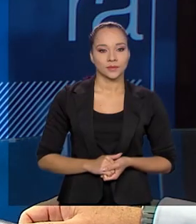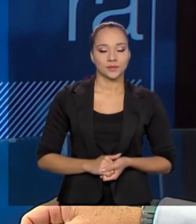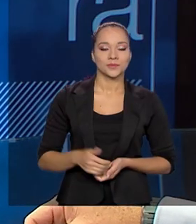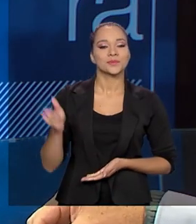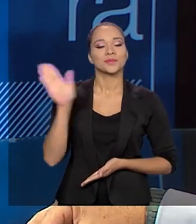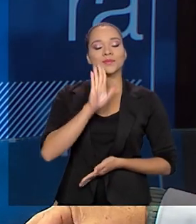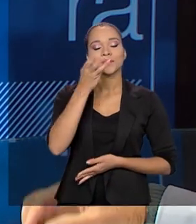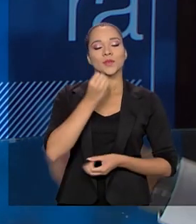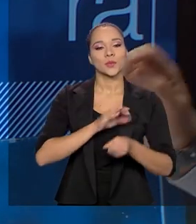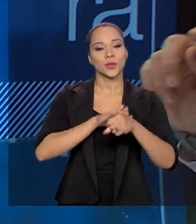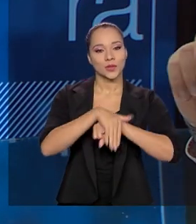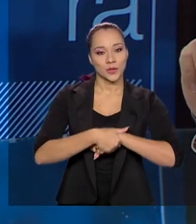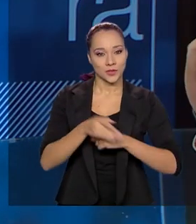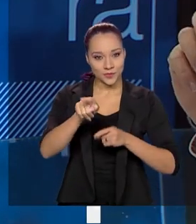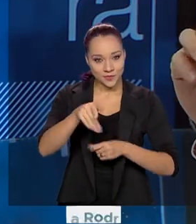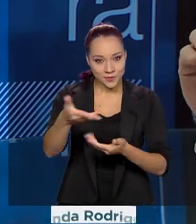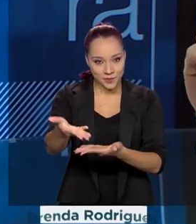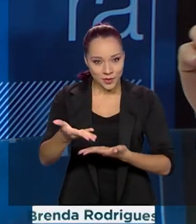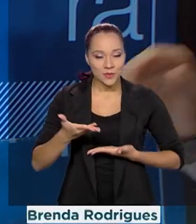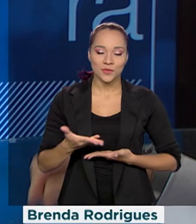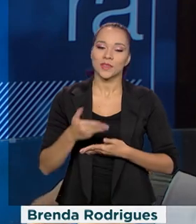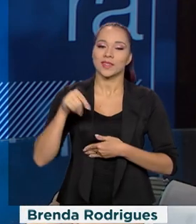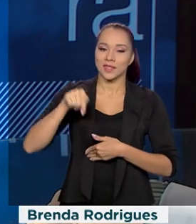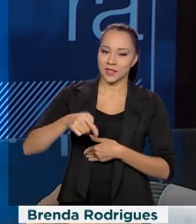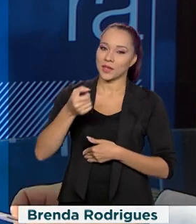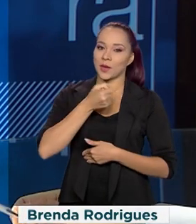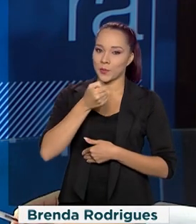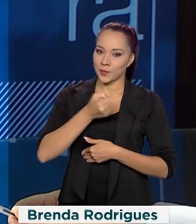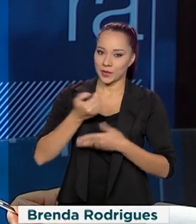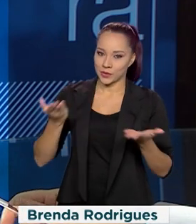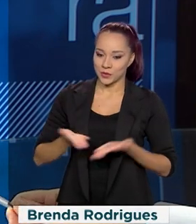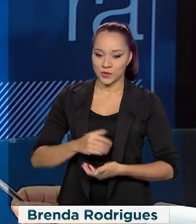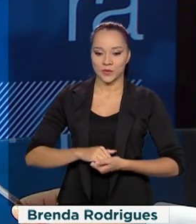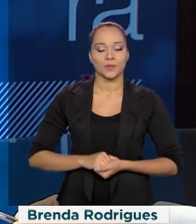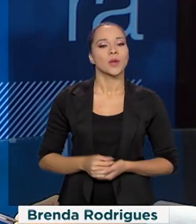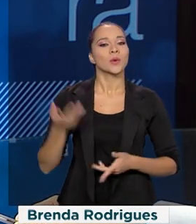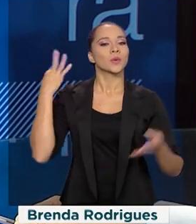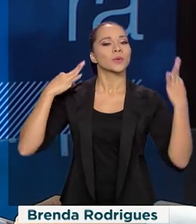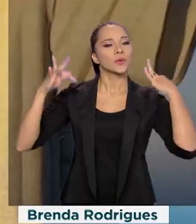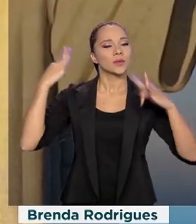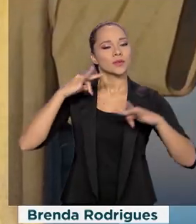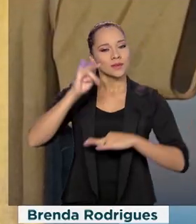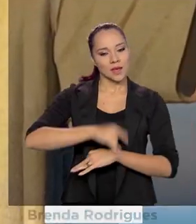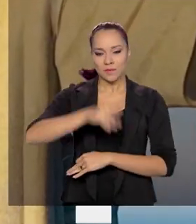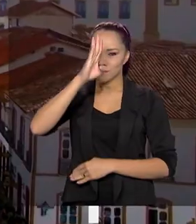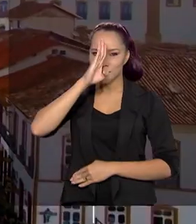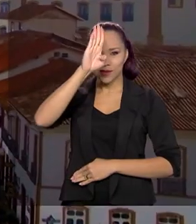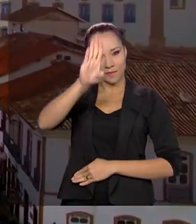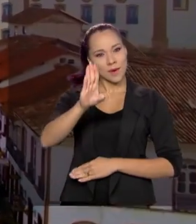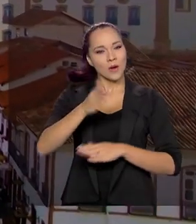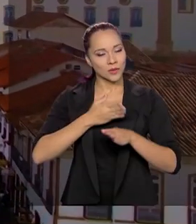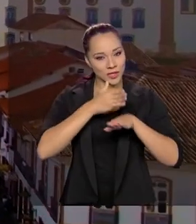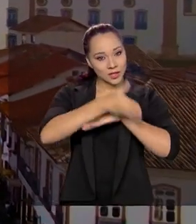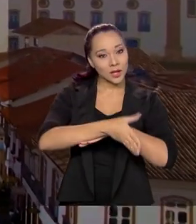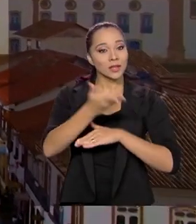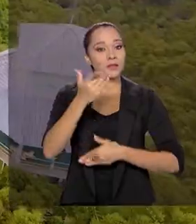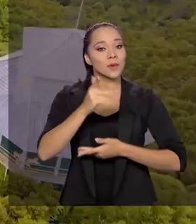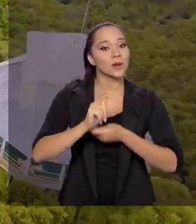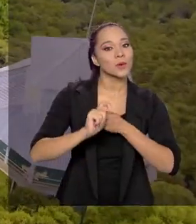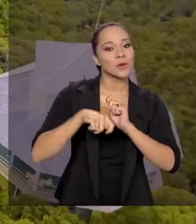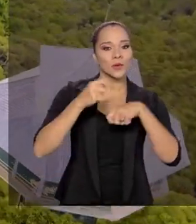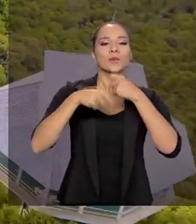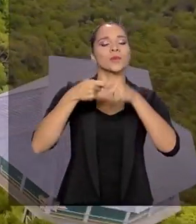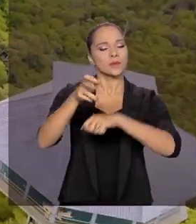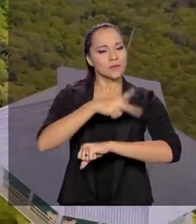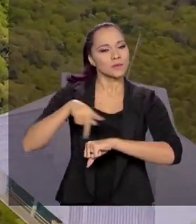Olá, boa noite, seja bem-vindo ao Brasil em Pauta. O turismo é uma das principais portas de entrada da economia